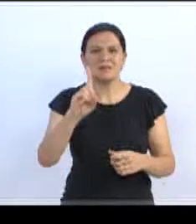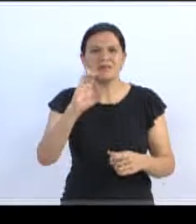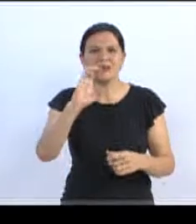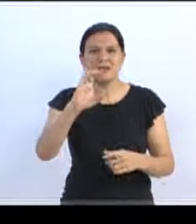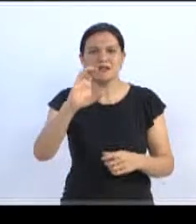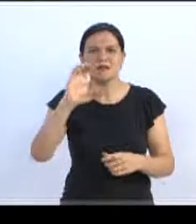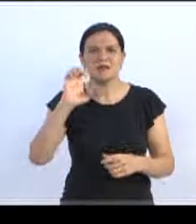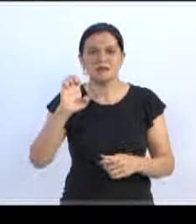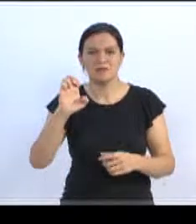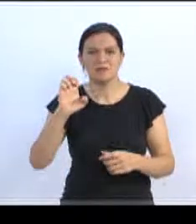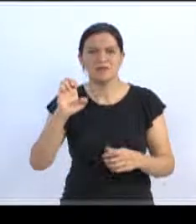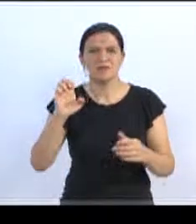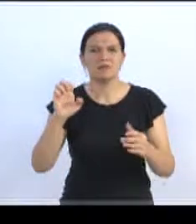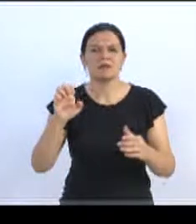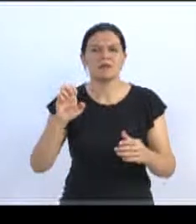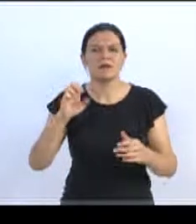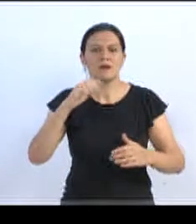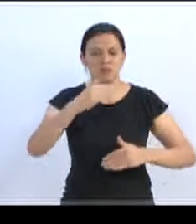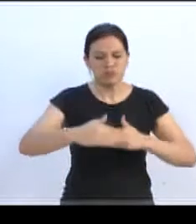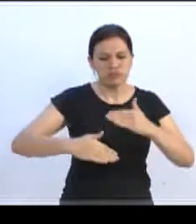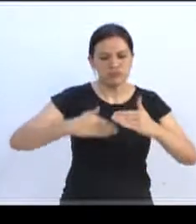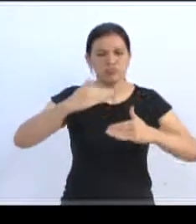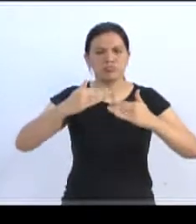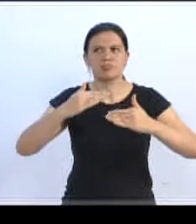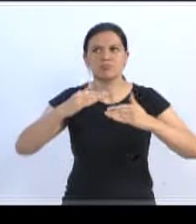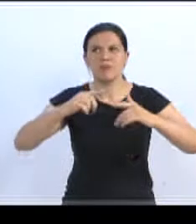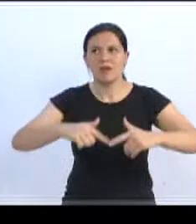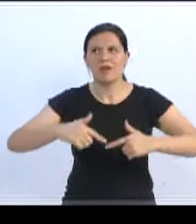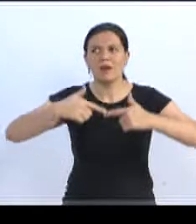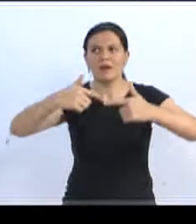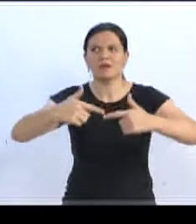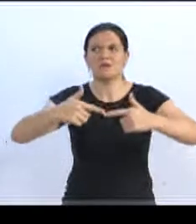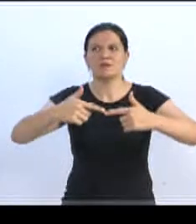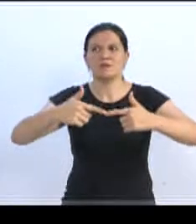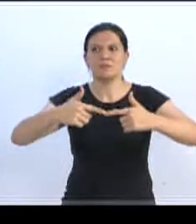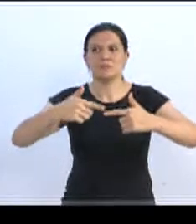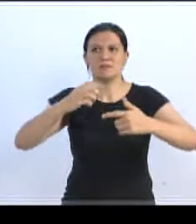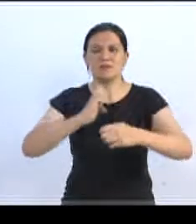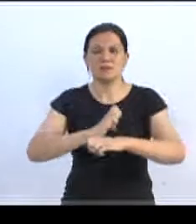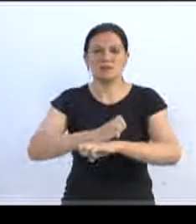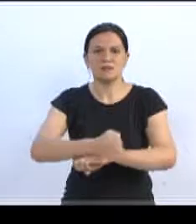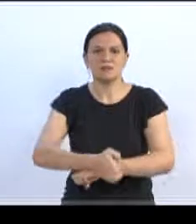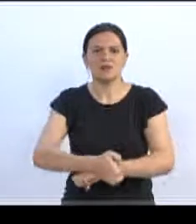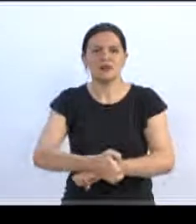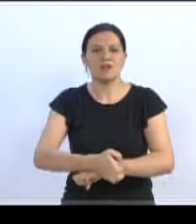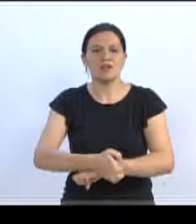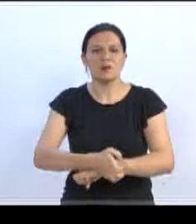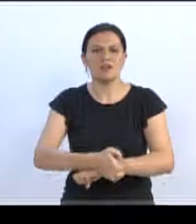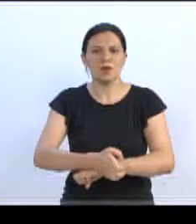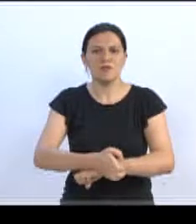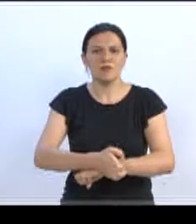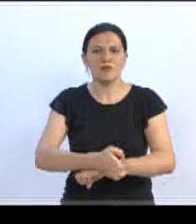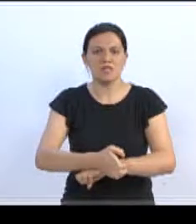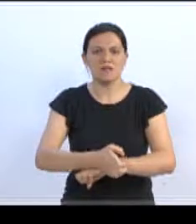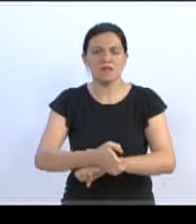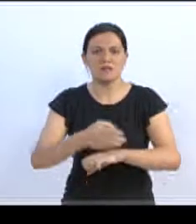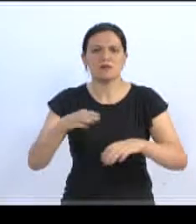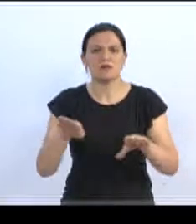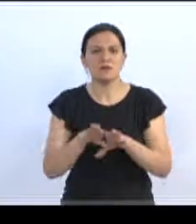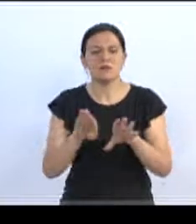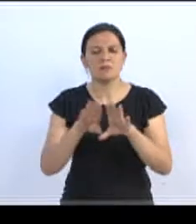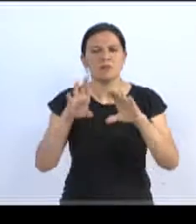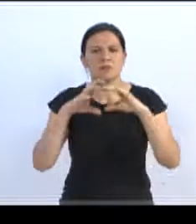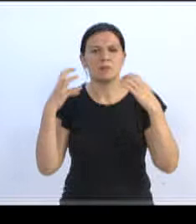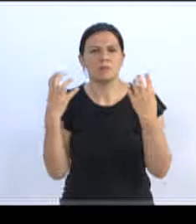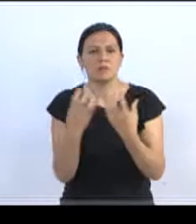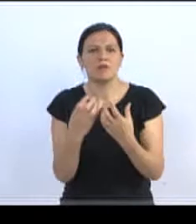acadêmicos da faculdade desenvolvendo ações extras universitárias, ações prestigiando a comunidade. Até